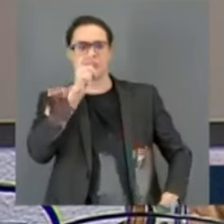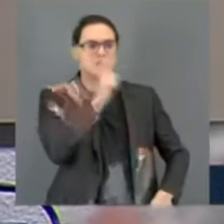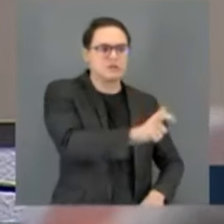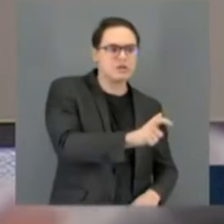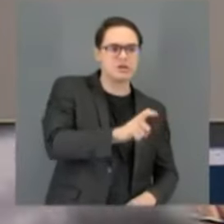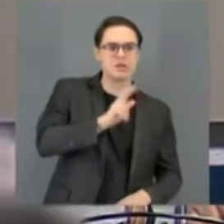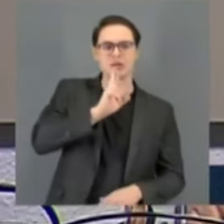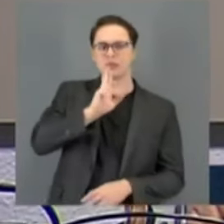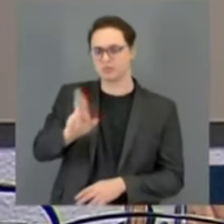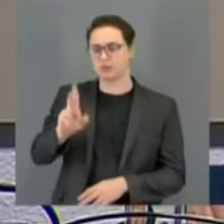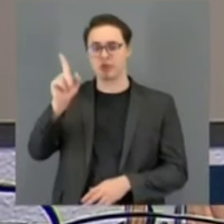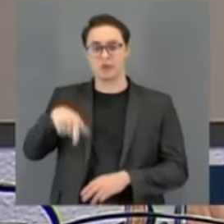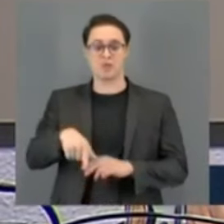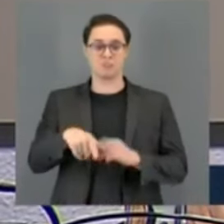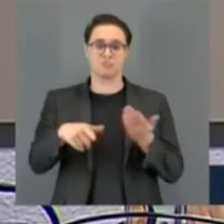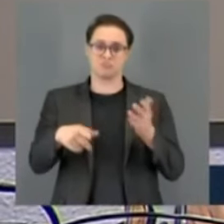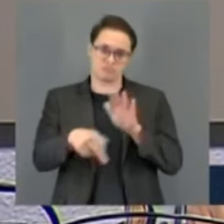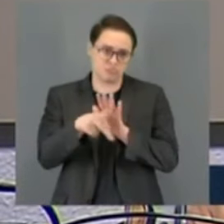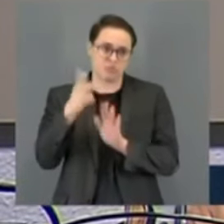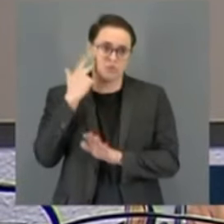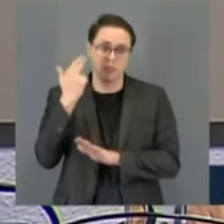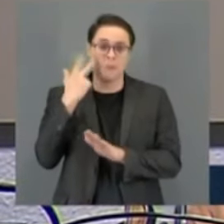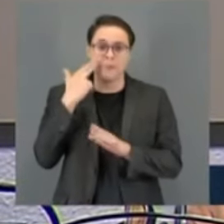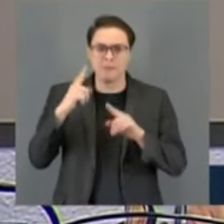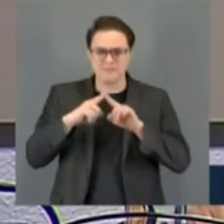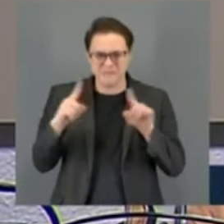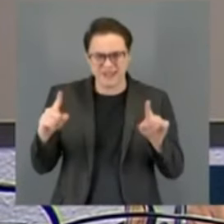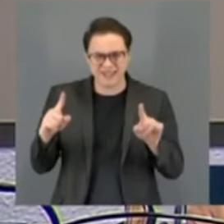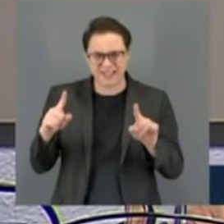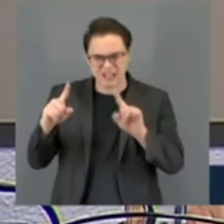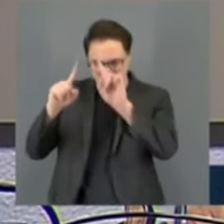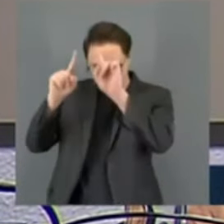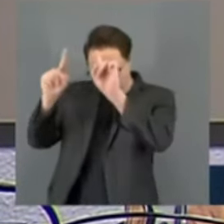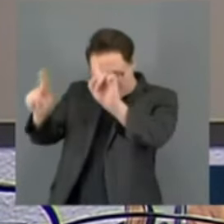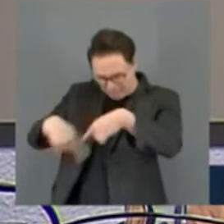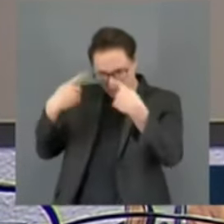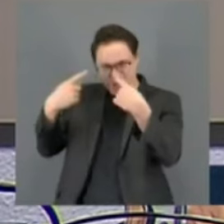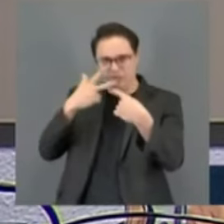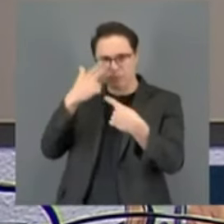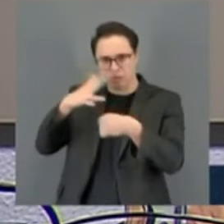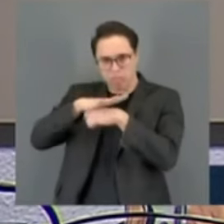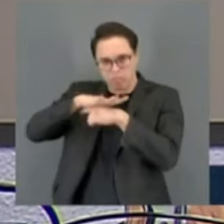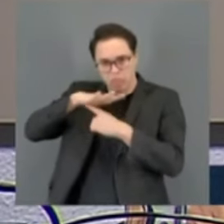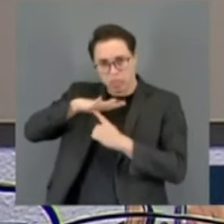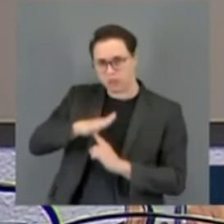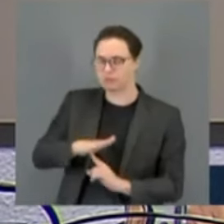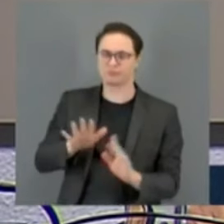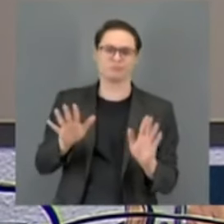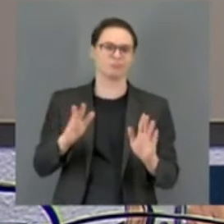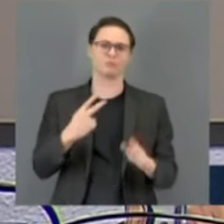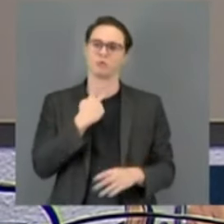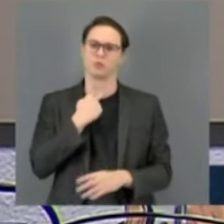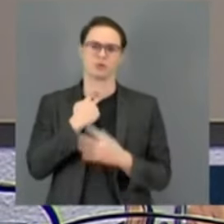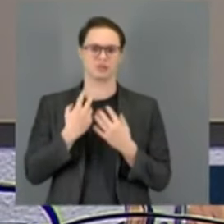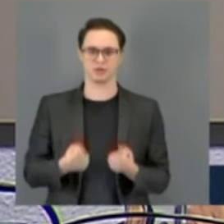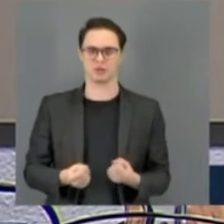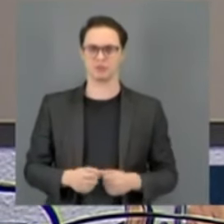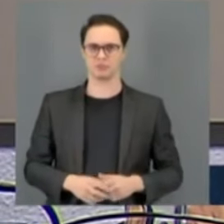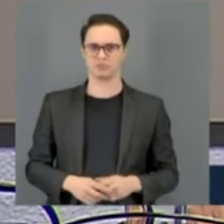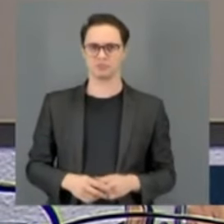denúncias do outro é do jogo. Mas ataques baixos como esse não devem ser aceitados.